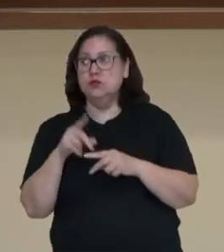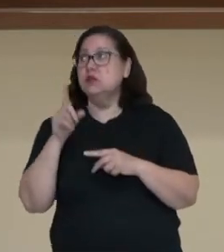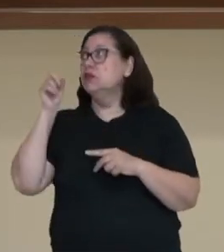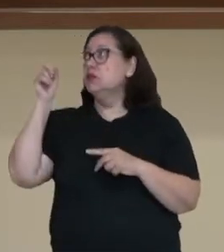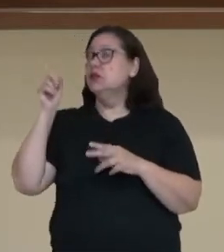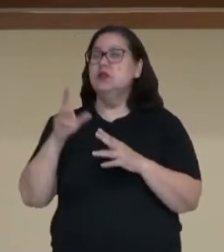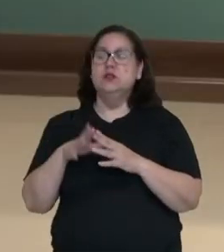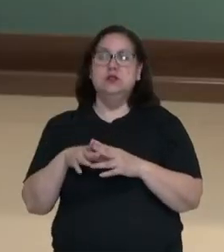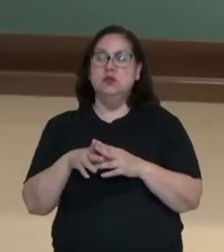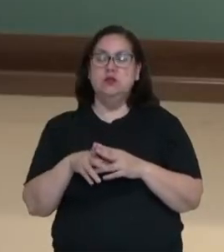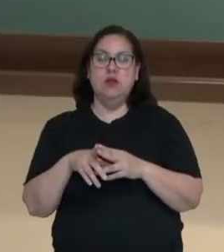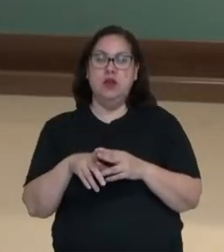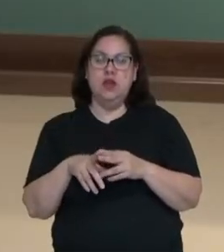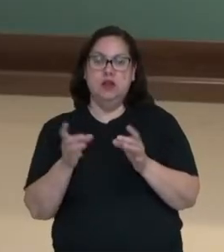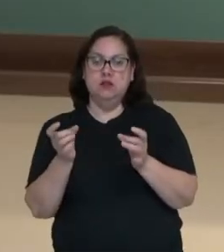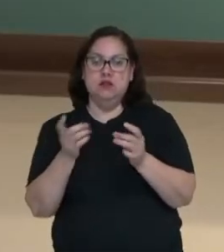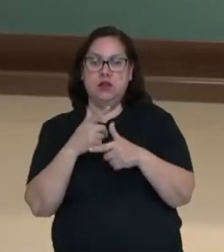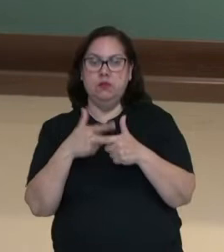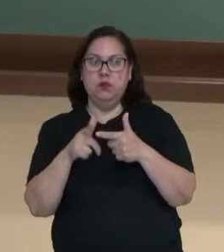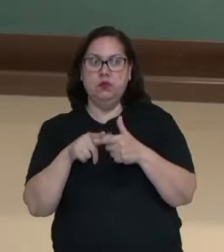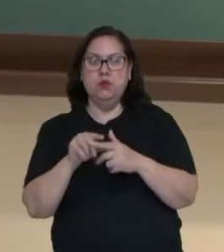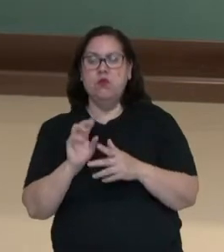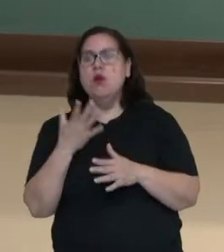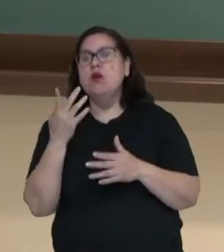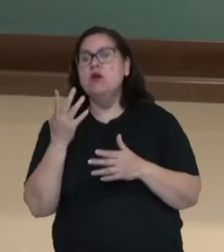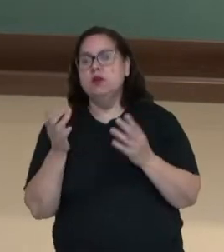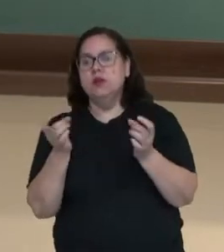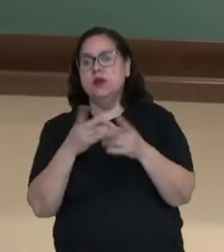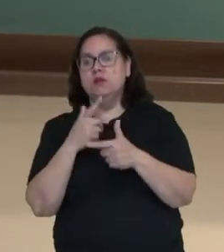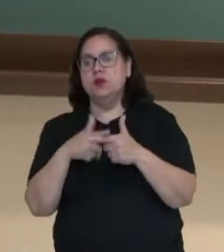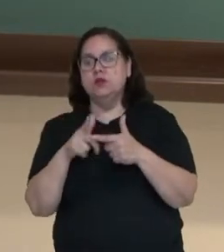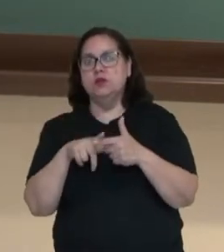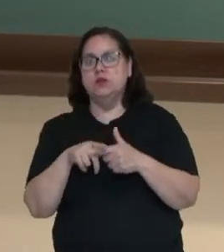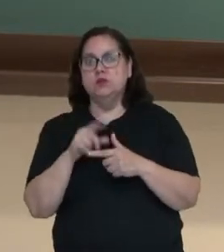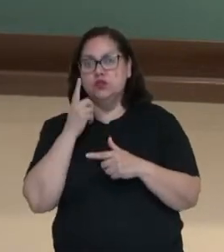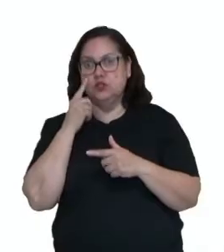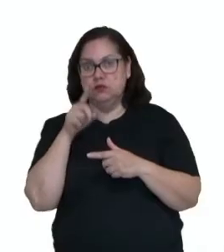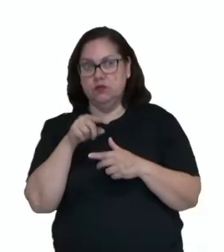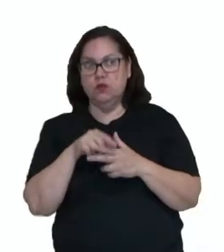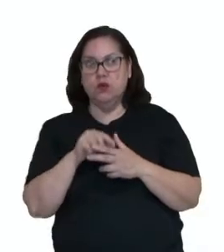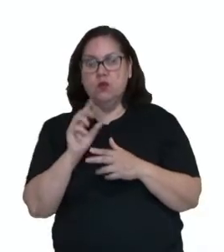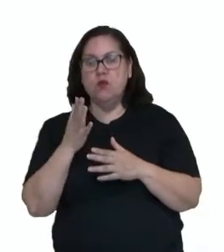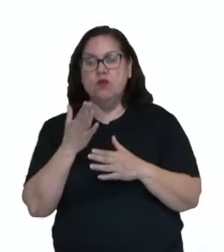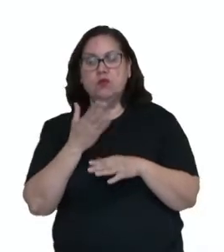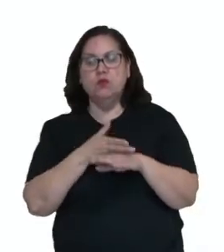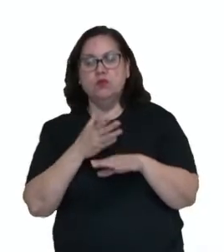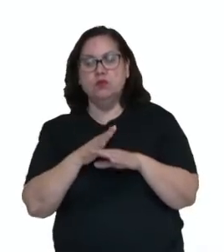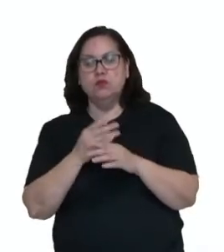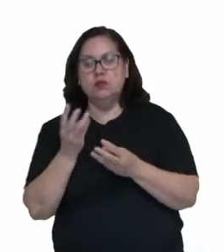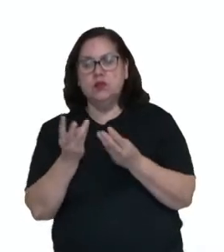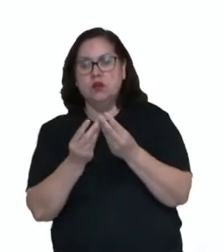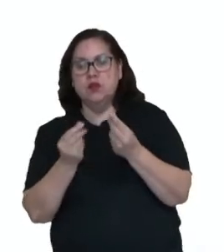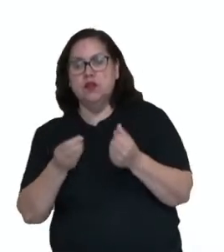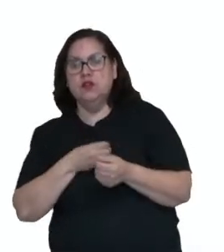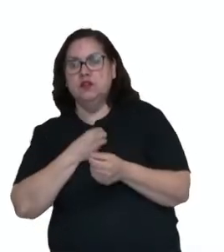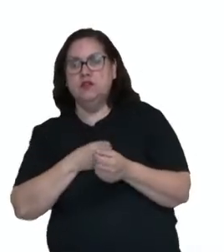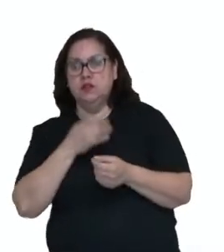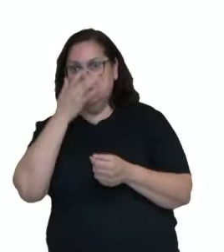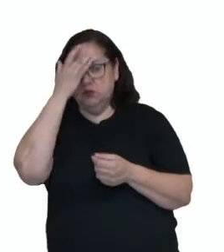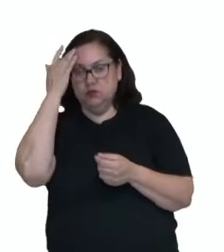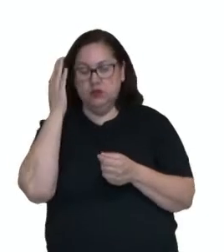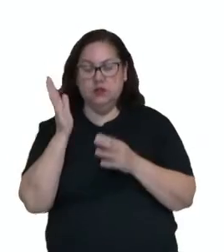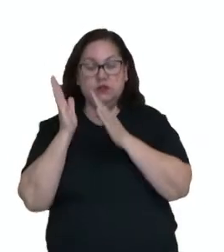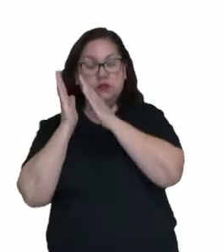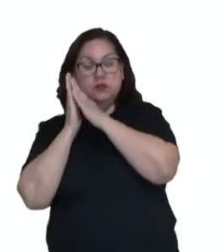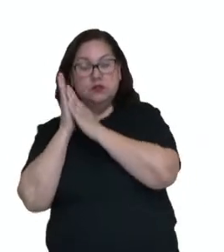não é a solução. Mas então, qual é a solução? Já vamos ver. Como costuma ser a qualidade de vida de alguém que não